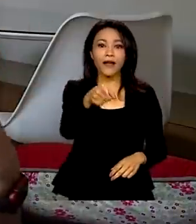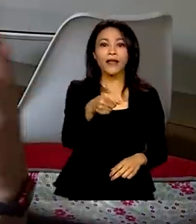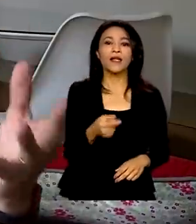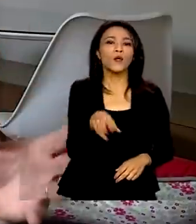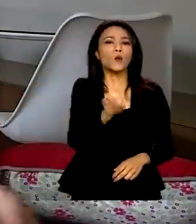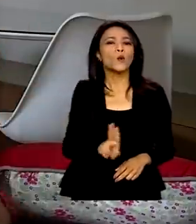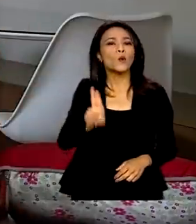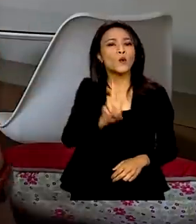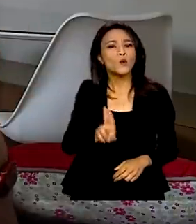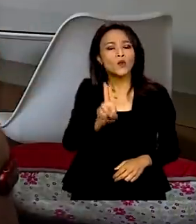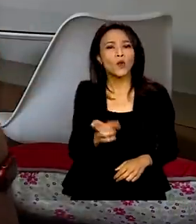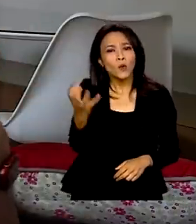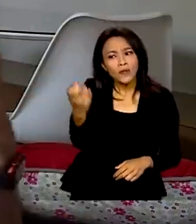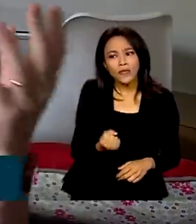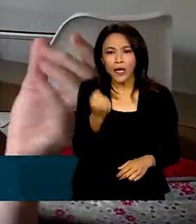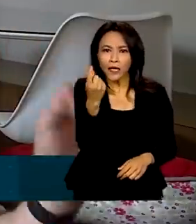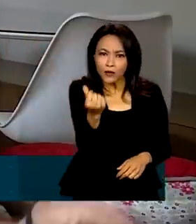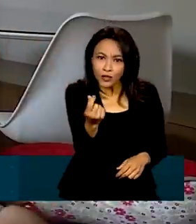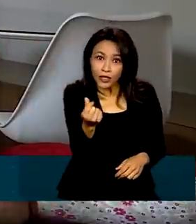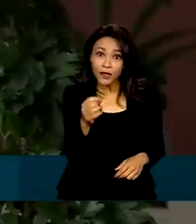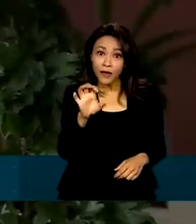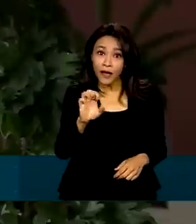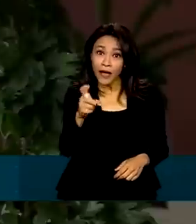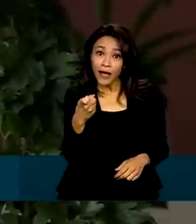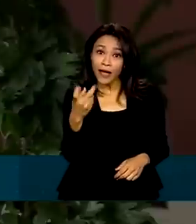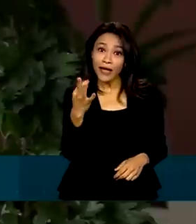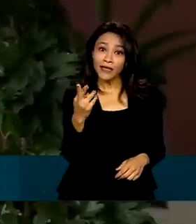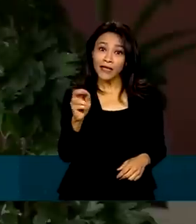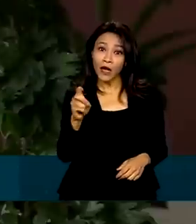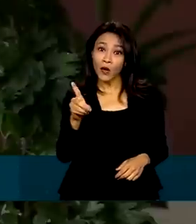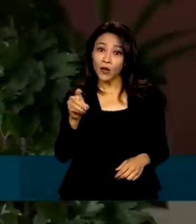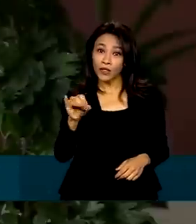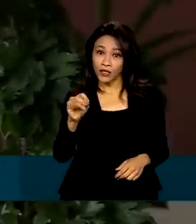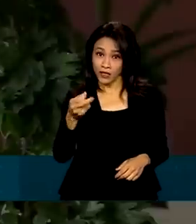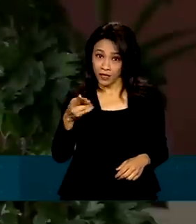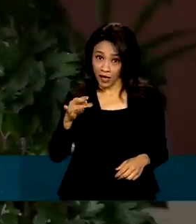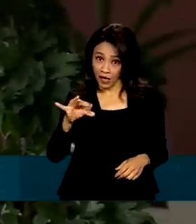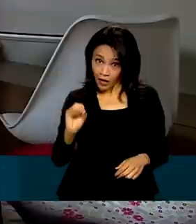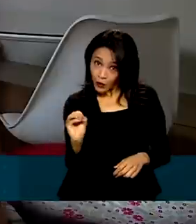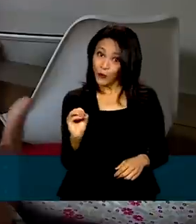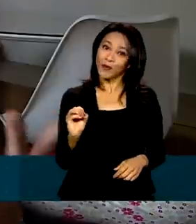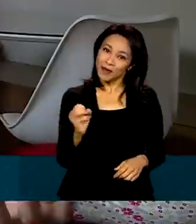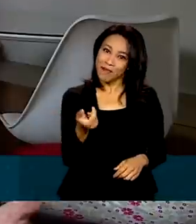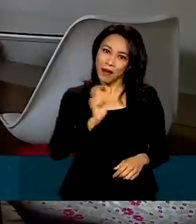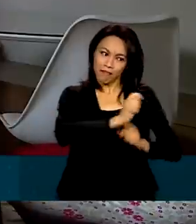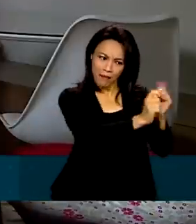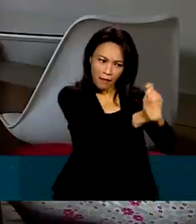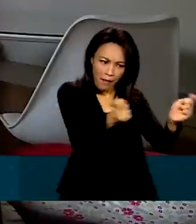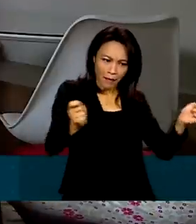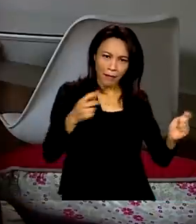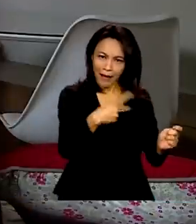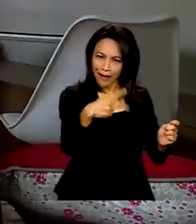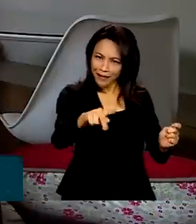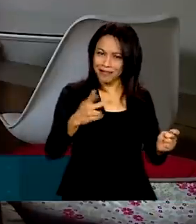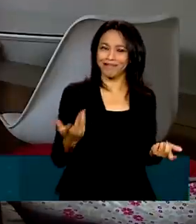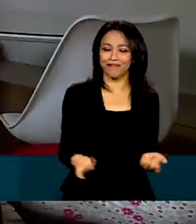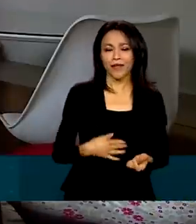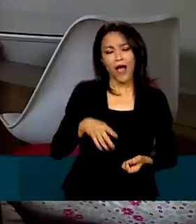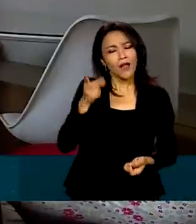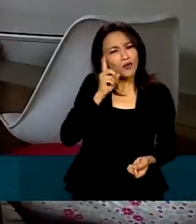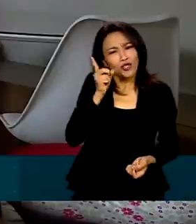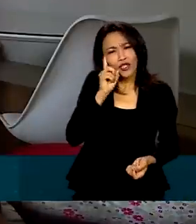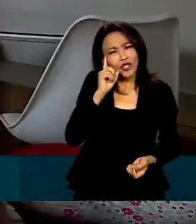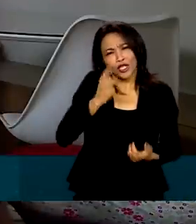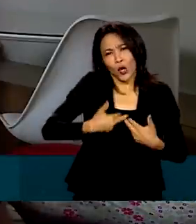os recursos do saque extraordinário do FGTS para pagar contas de casa. Eu usei para as contas do dia a dia mesmo.